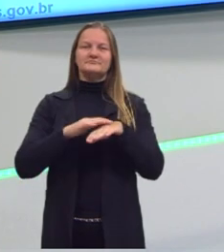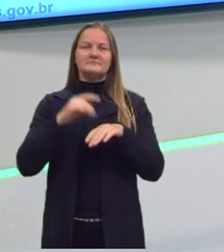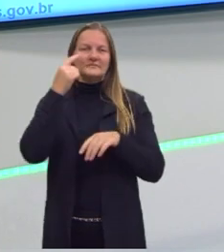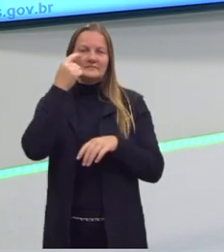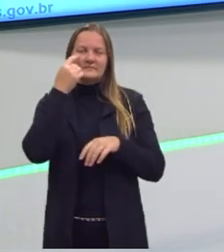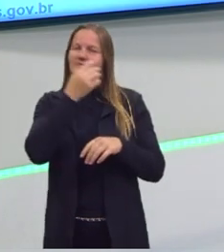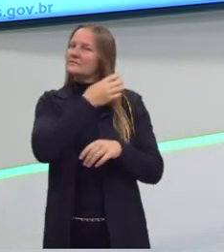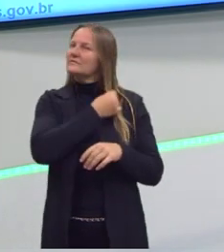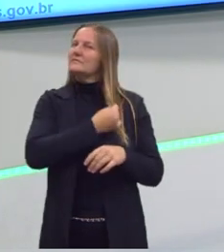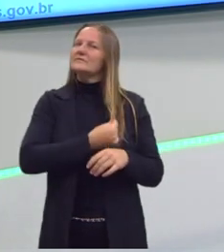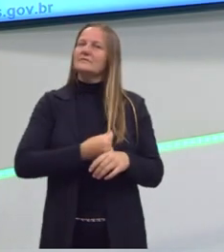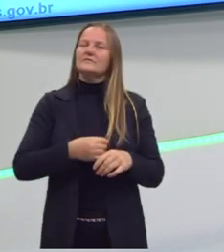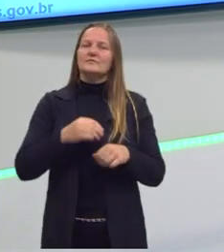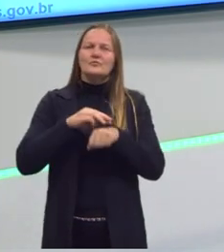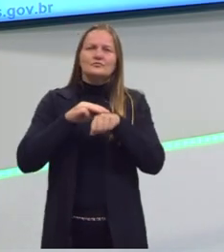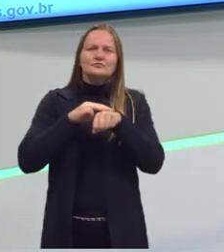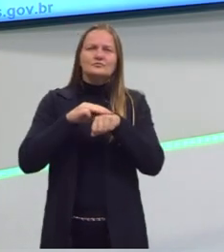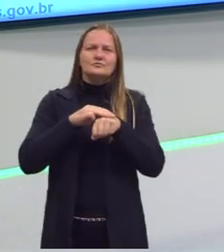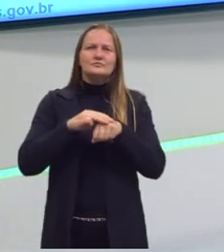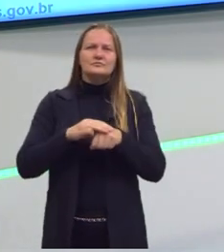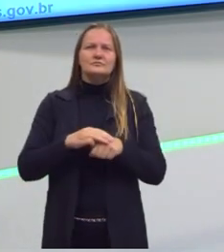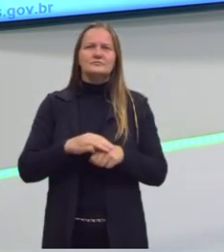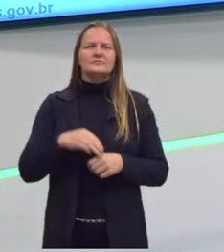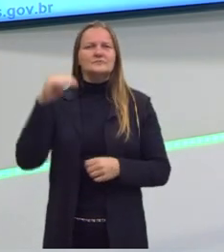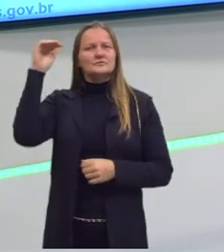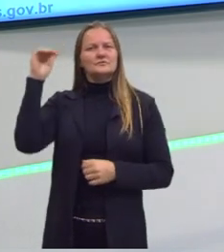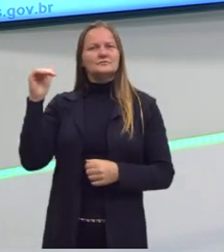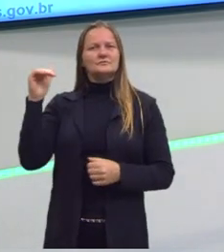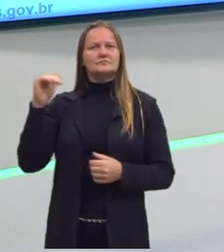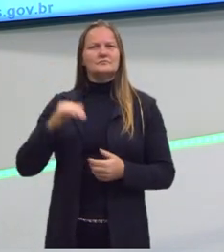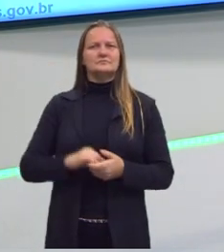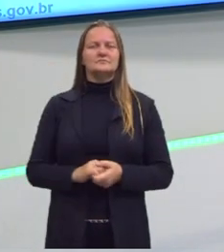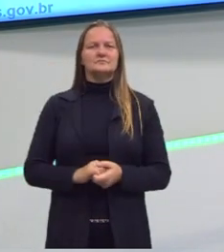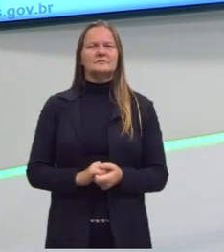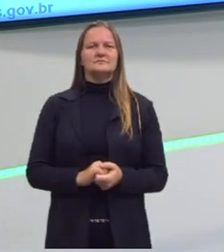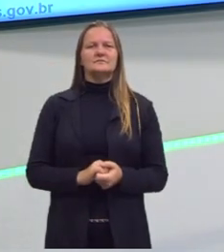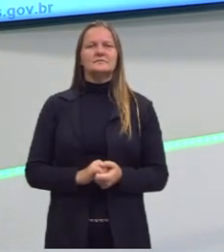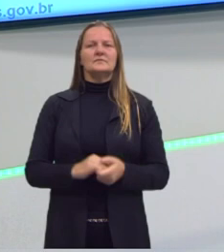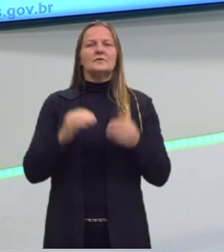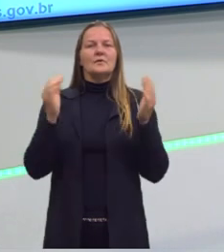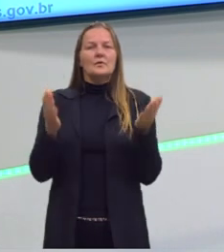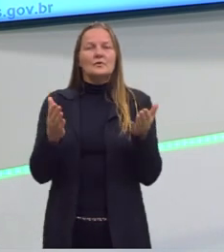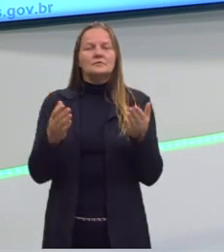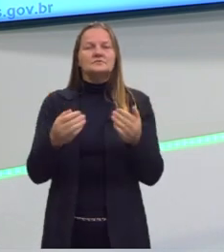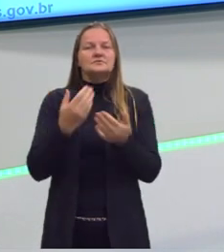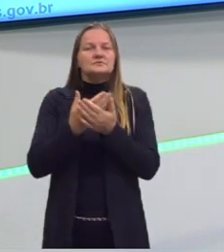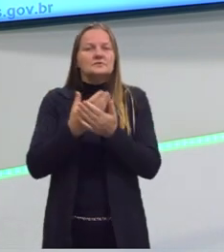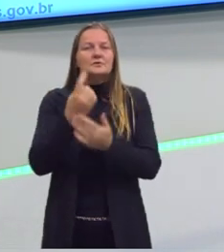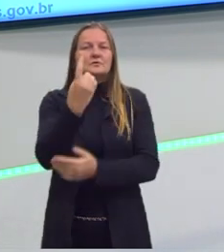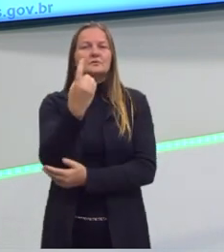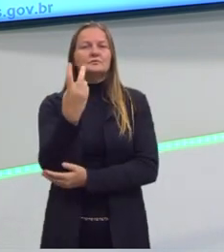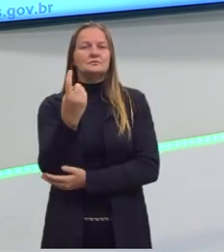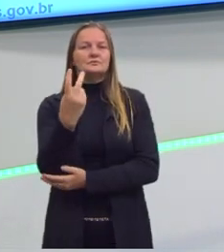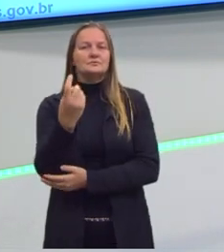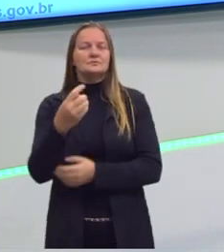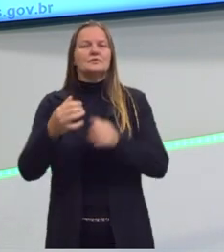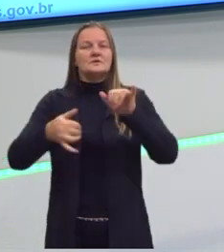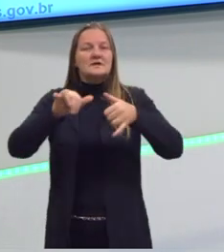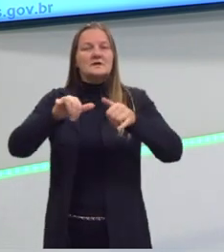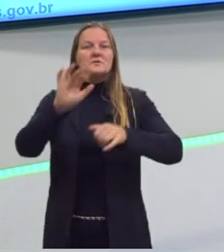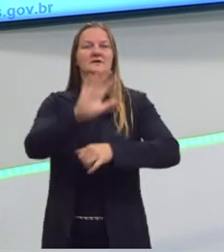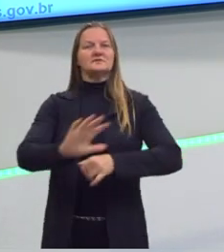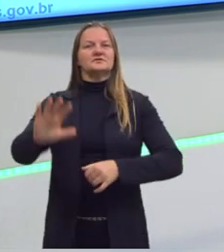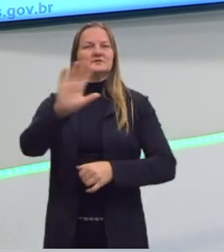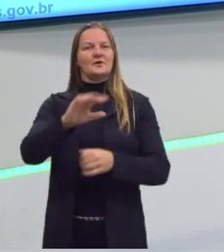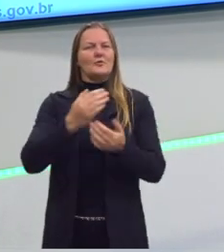olhos e cabelos castanhos e estatura baixa. Hoje veremos aula 12 de química geral, onde